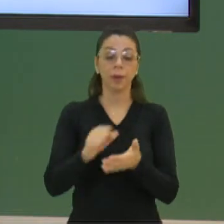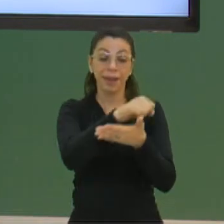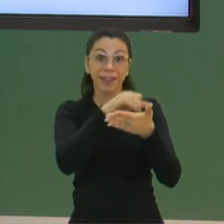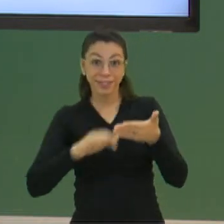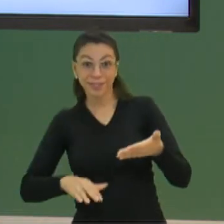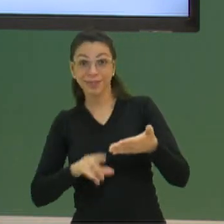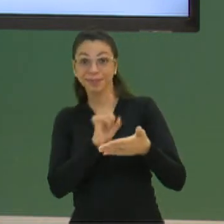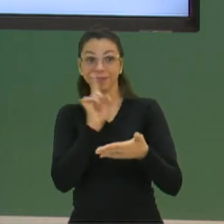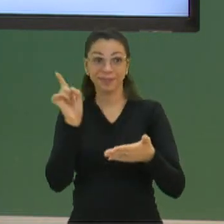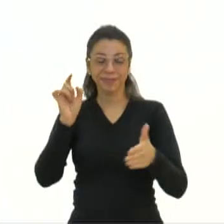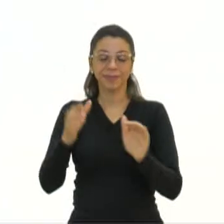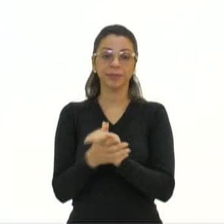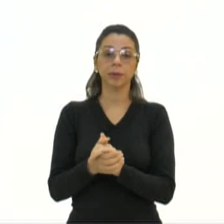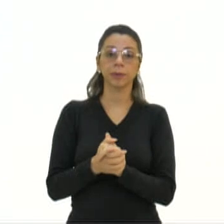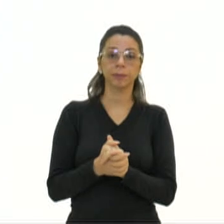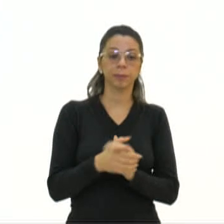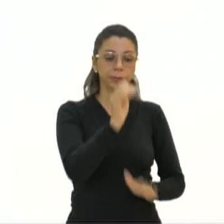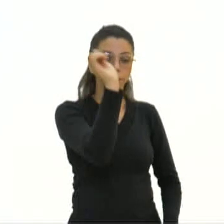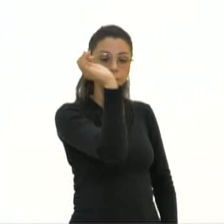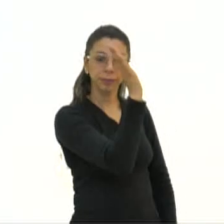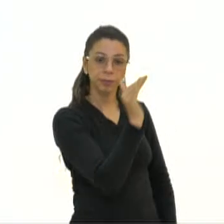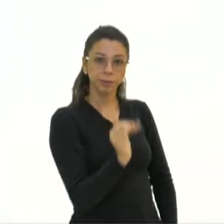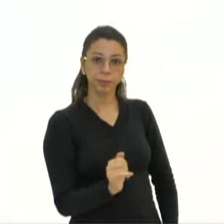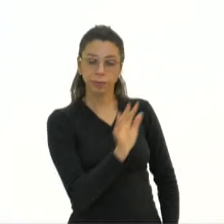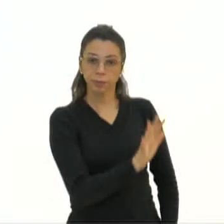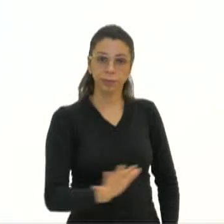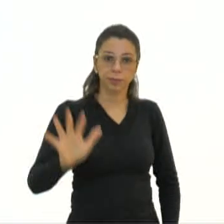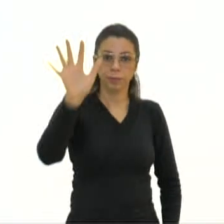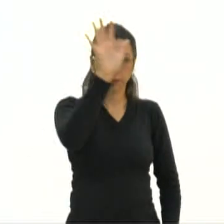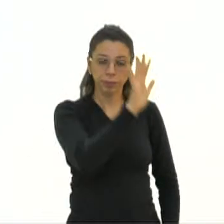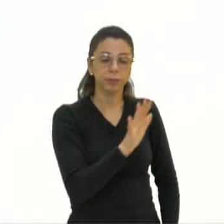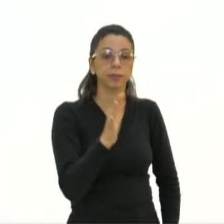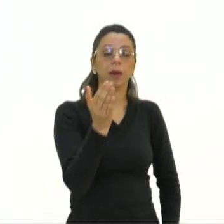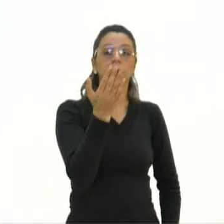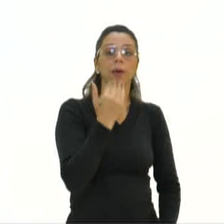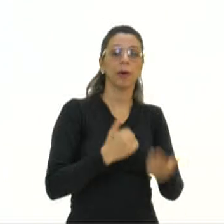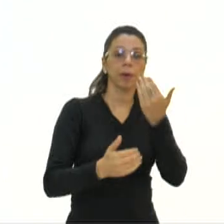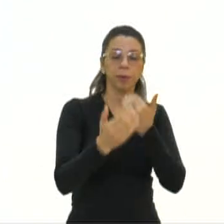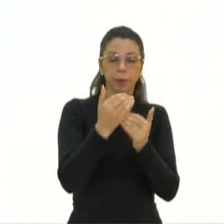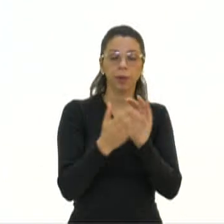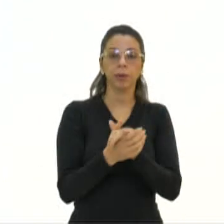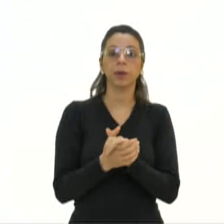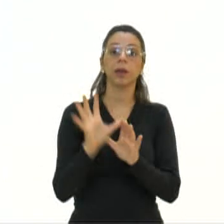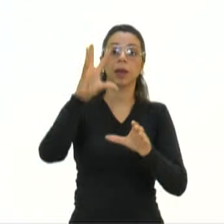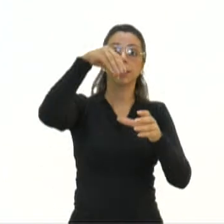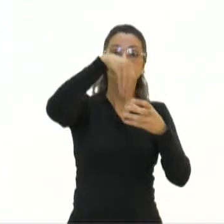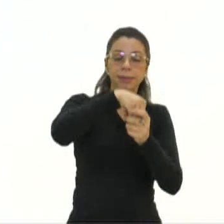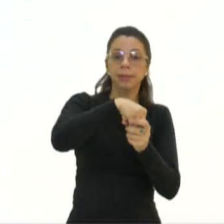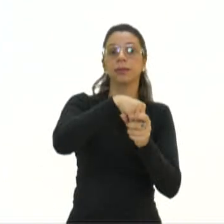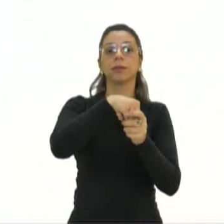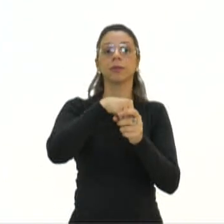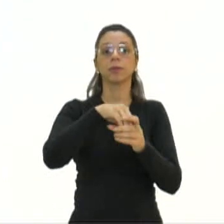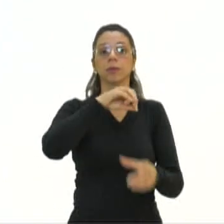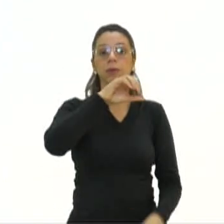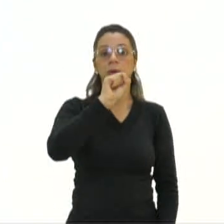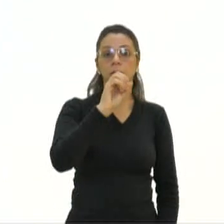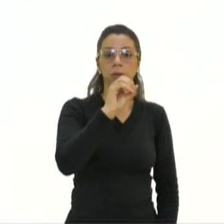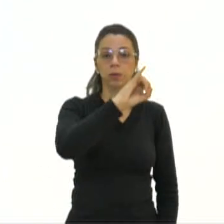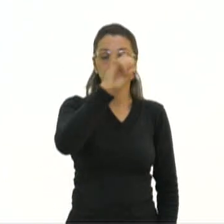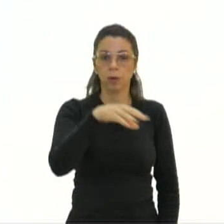aqui então. No Brasil, a maioria dos produtos alimentícios apresenta soja ou milho em sua composição.